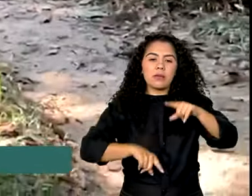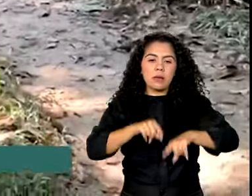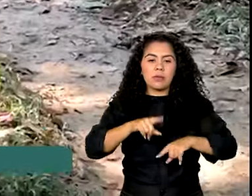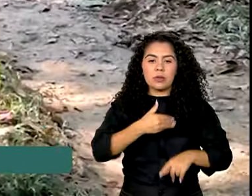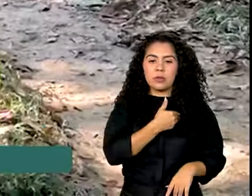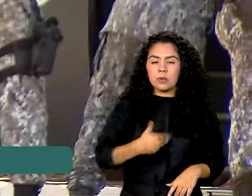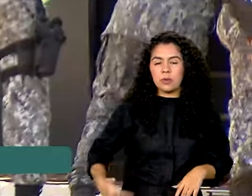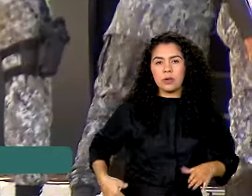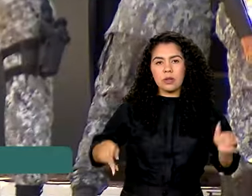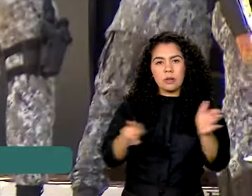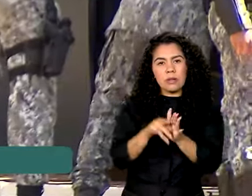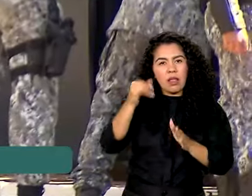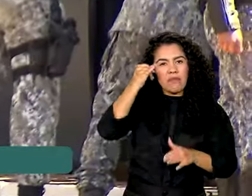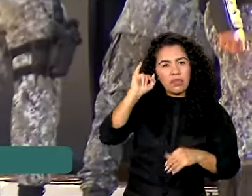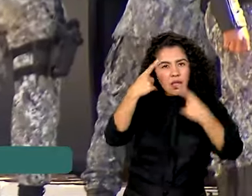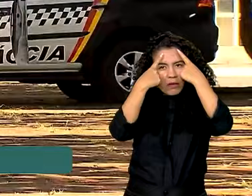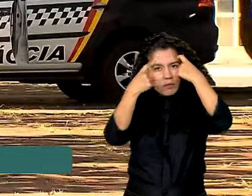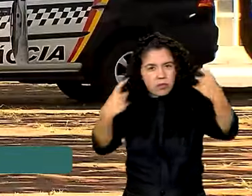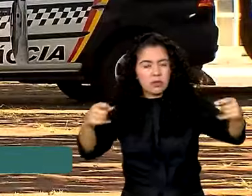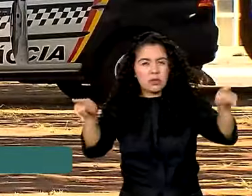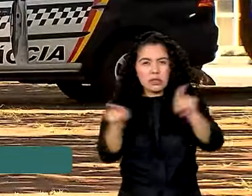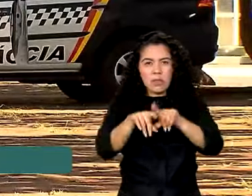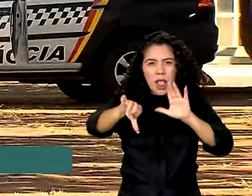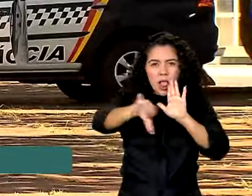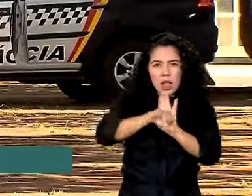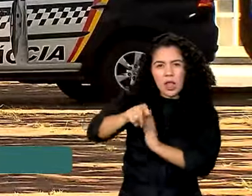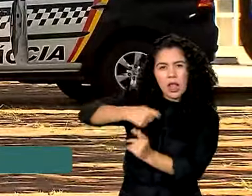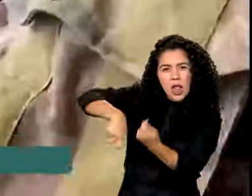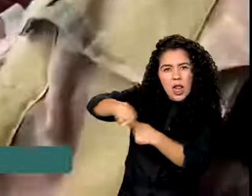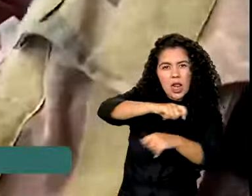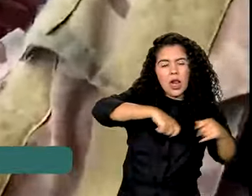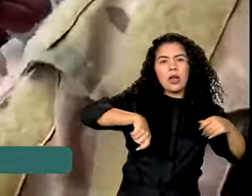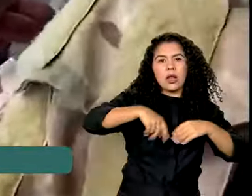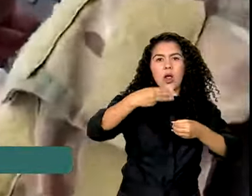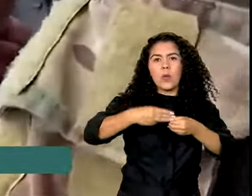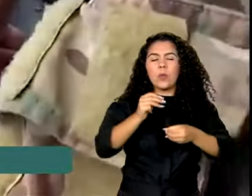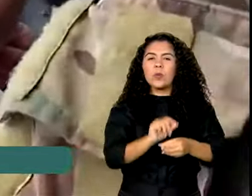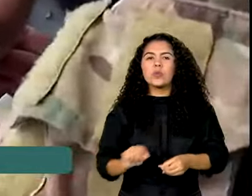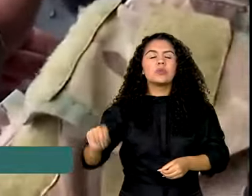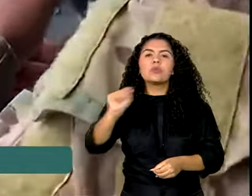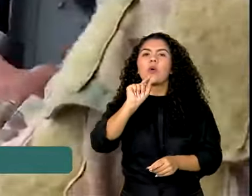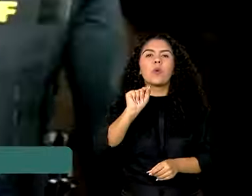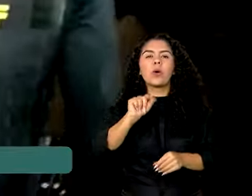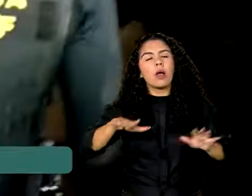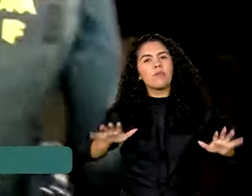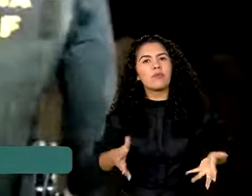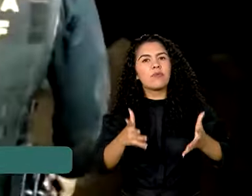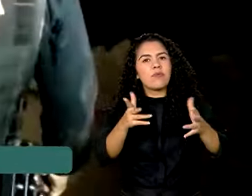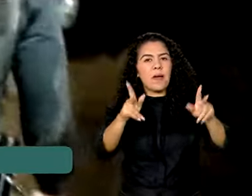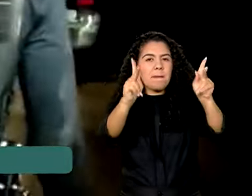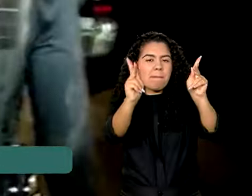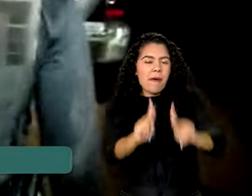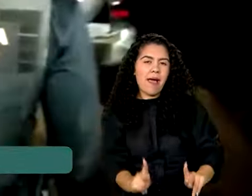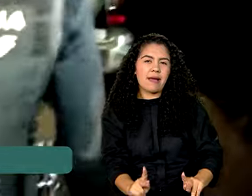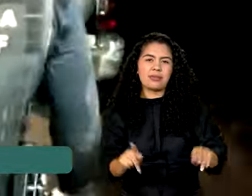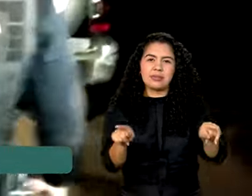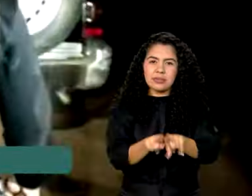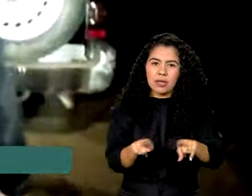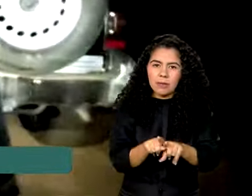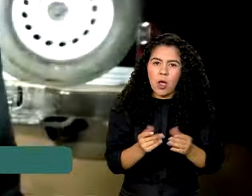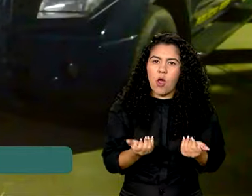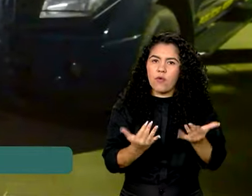e redução da criminalidade nos municípios vai promover a cultura de paz, além de gerar